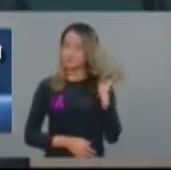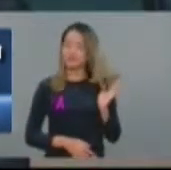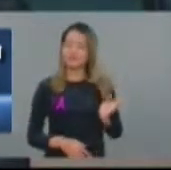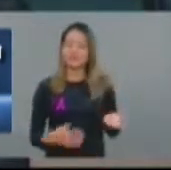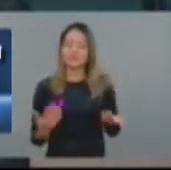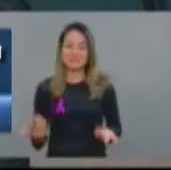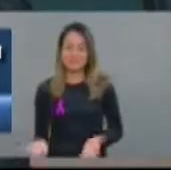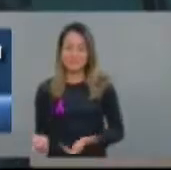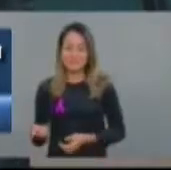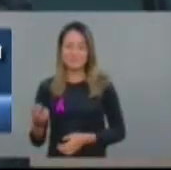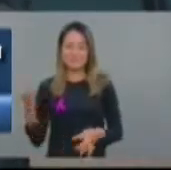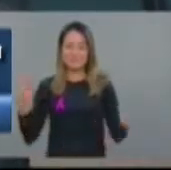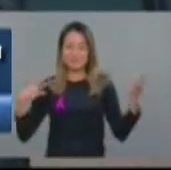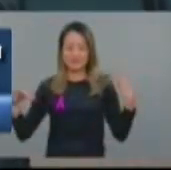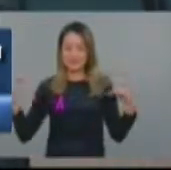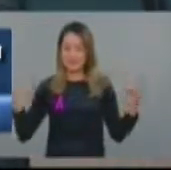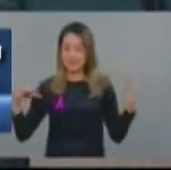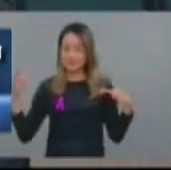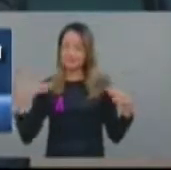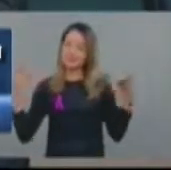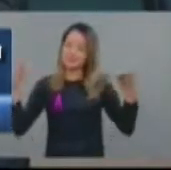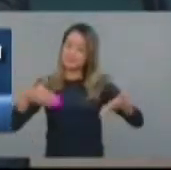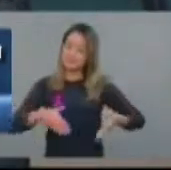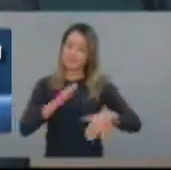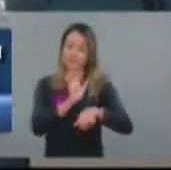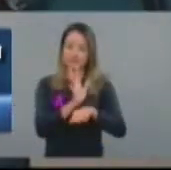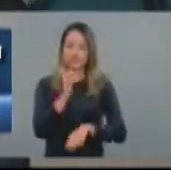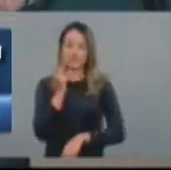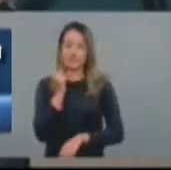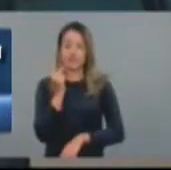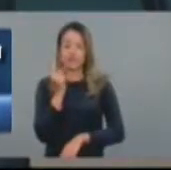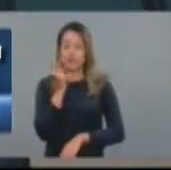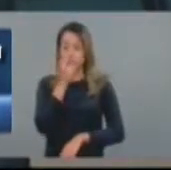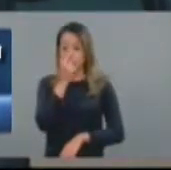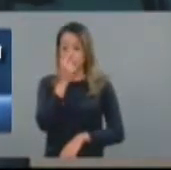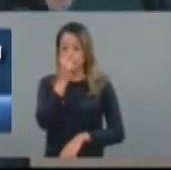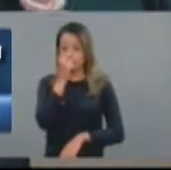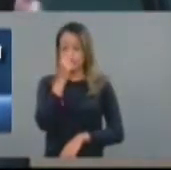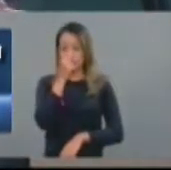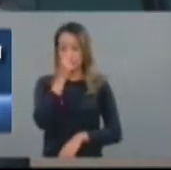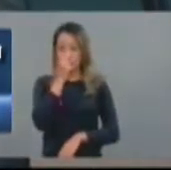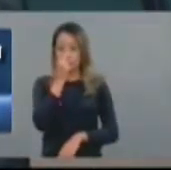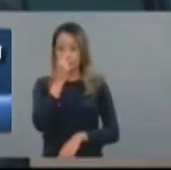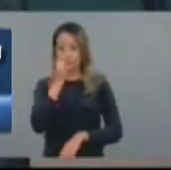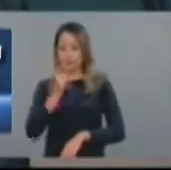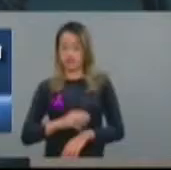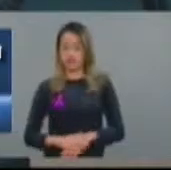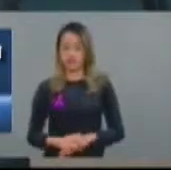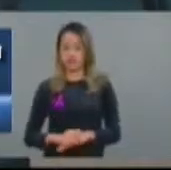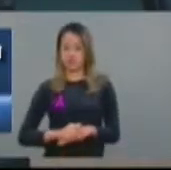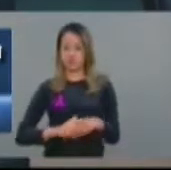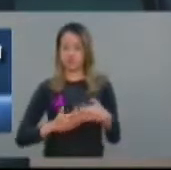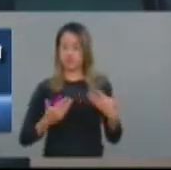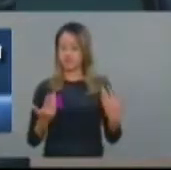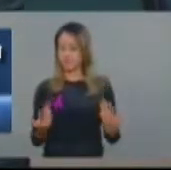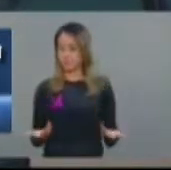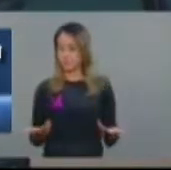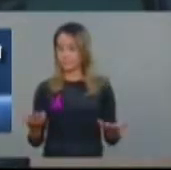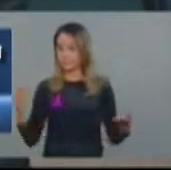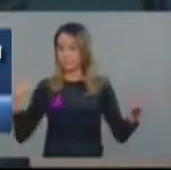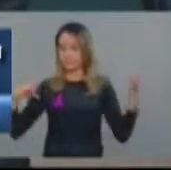turismo, especialmente aqui no estado do Ceará. Já foi falado aqui de turismo